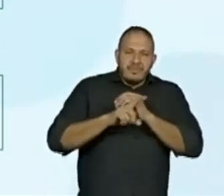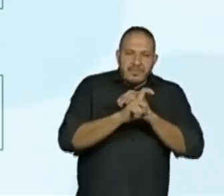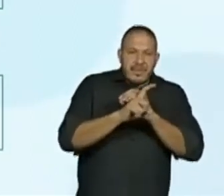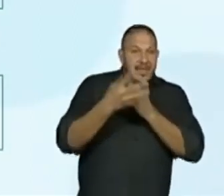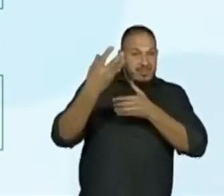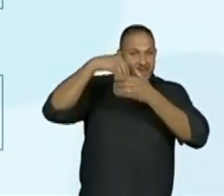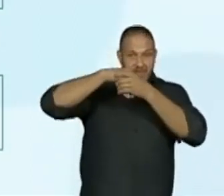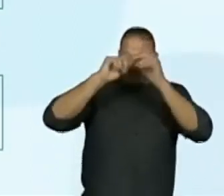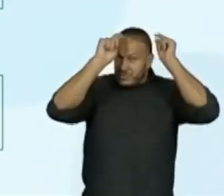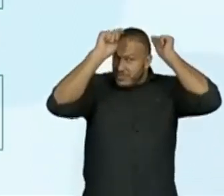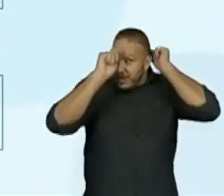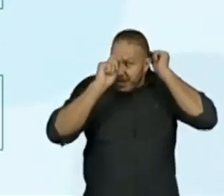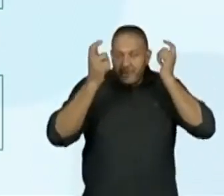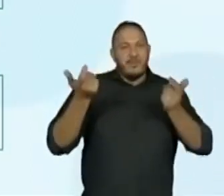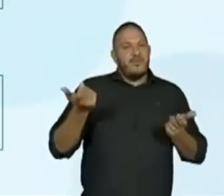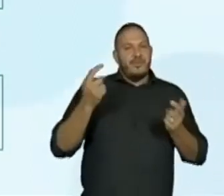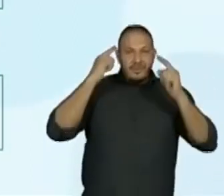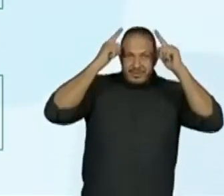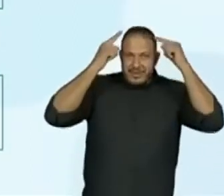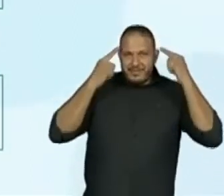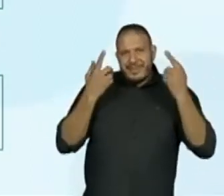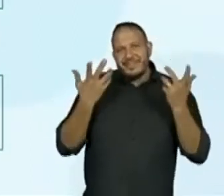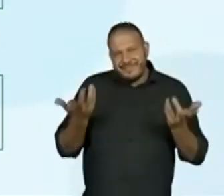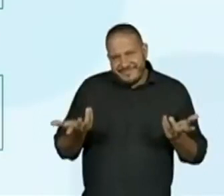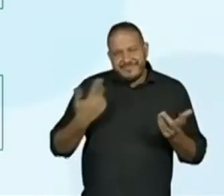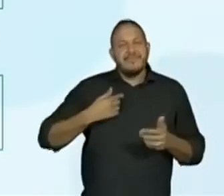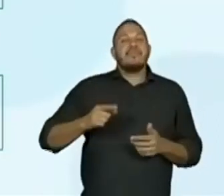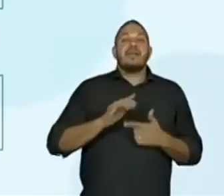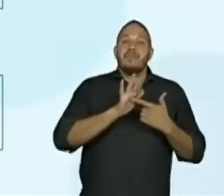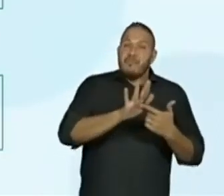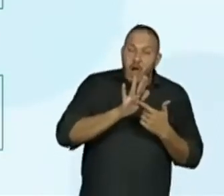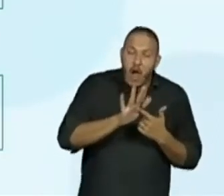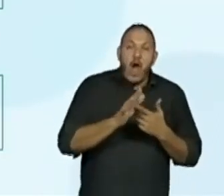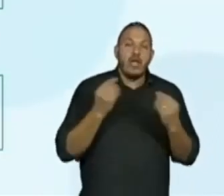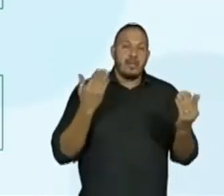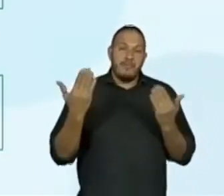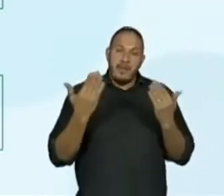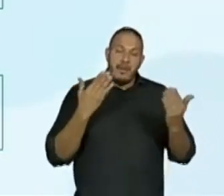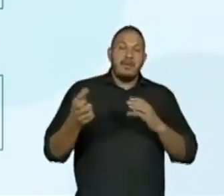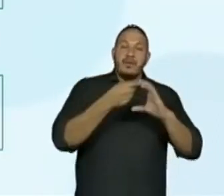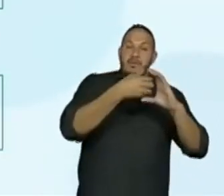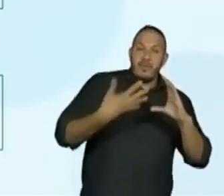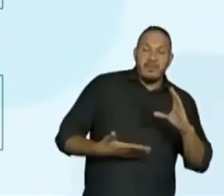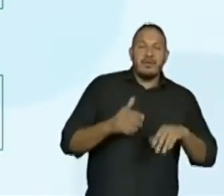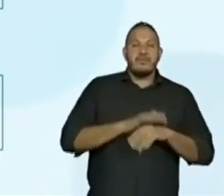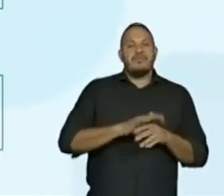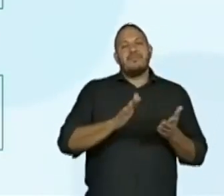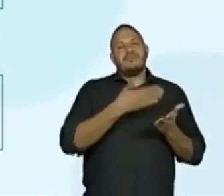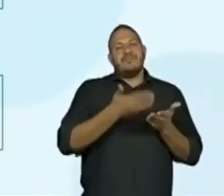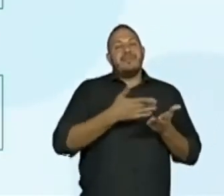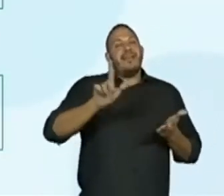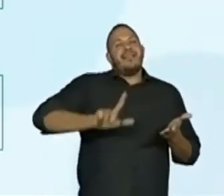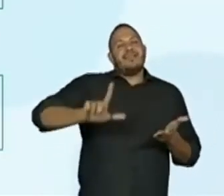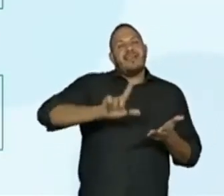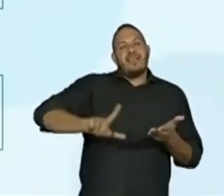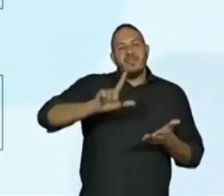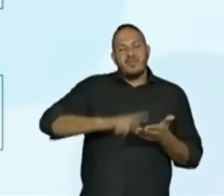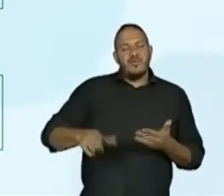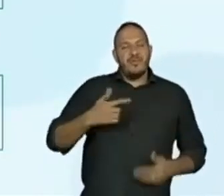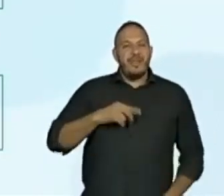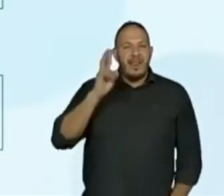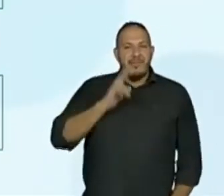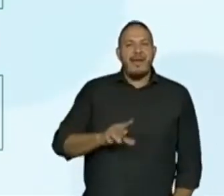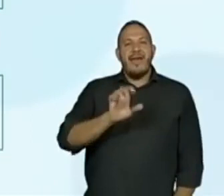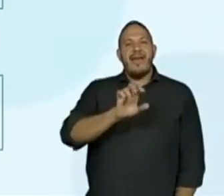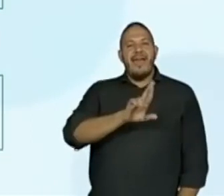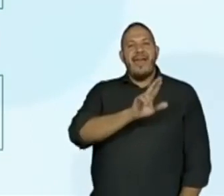chapéu, caracóis do cabelo, apresenta características comuns à literatura infantil, como a ideia de era uma vez, por